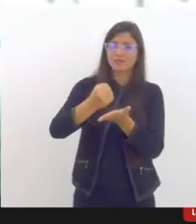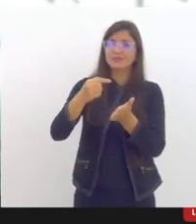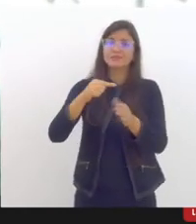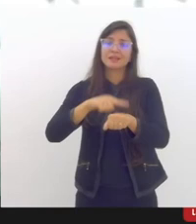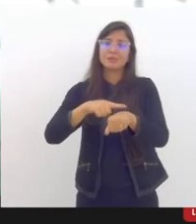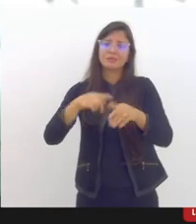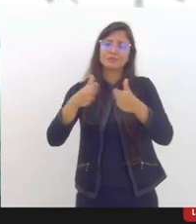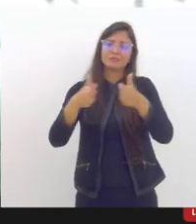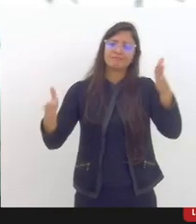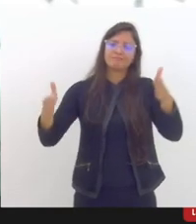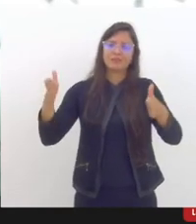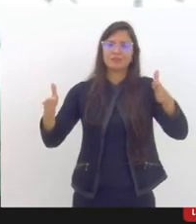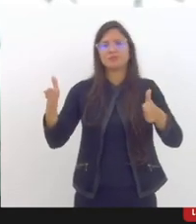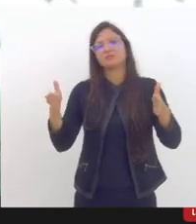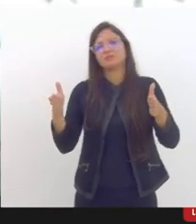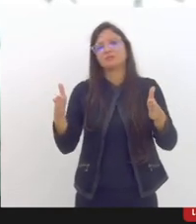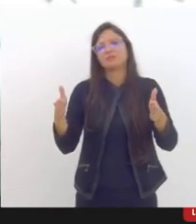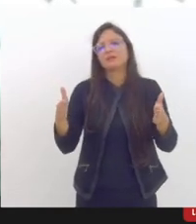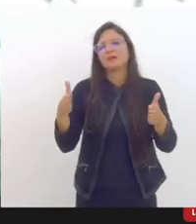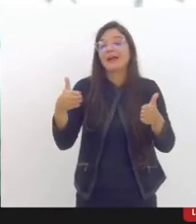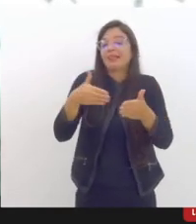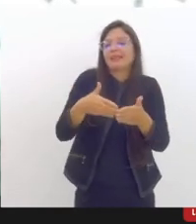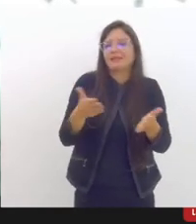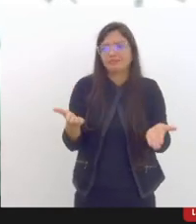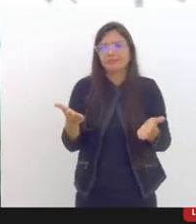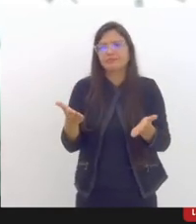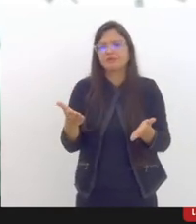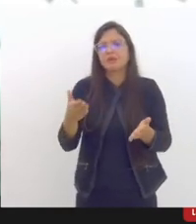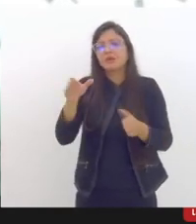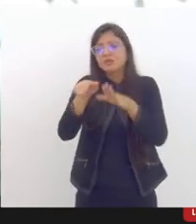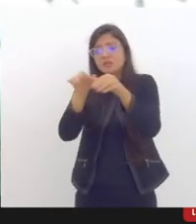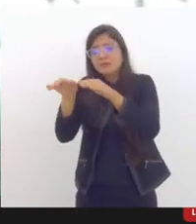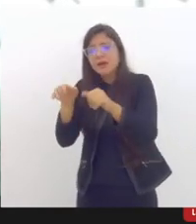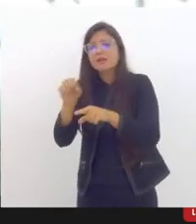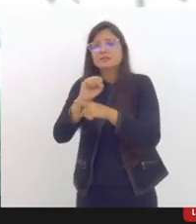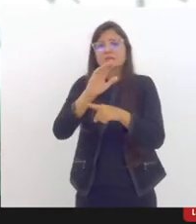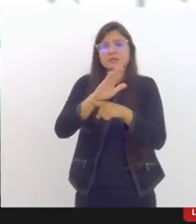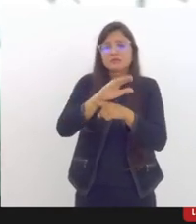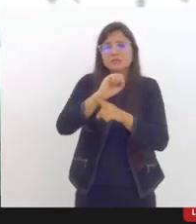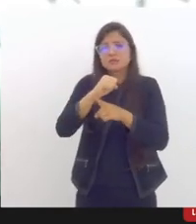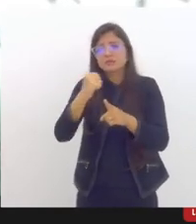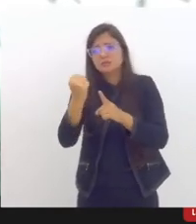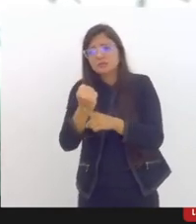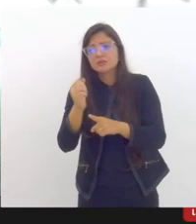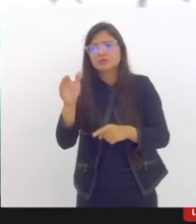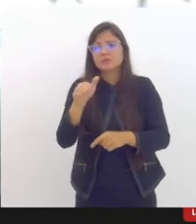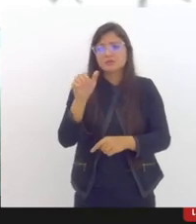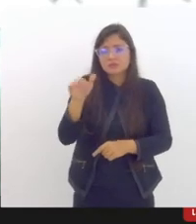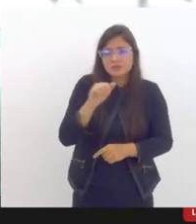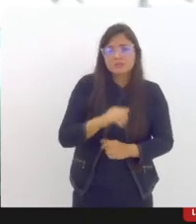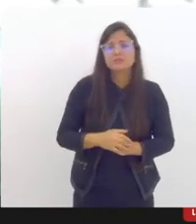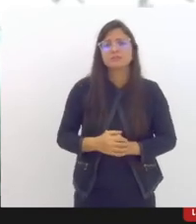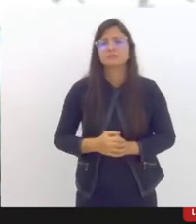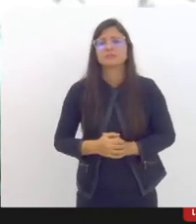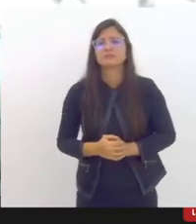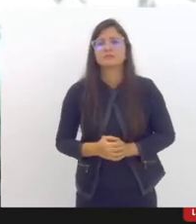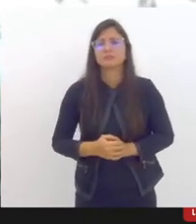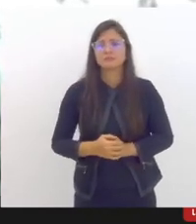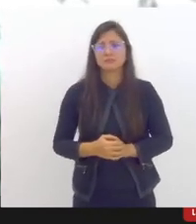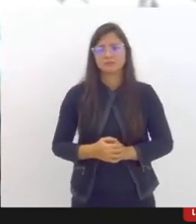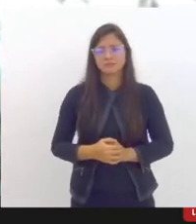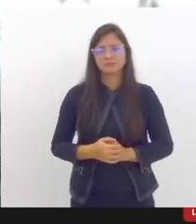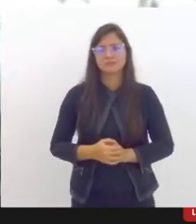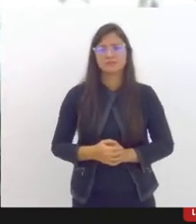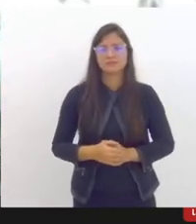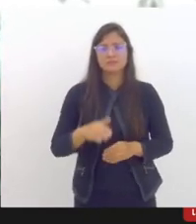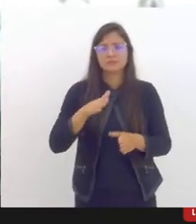éticas e técnicas do exercício profissional das assistentes sociais não foi previamente discutido nem com este Conselho